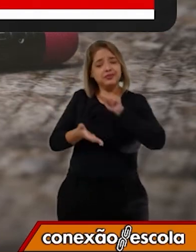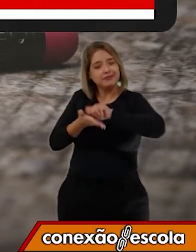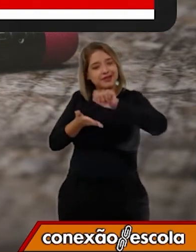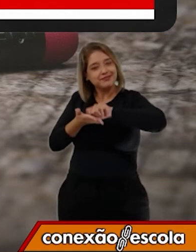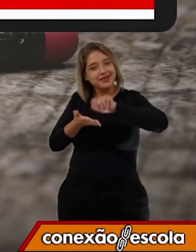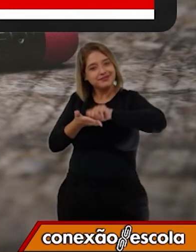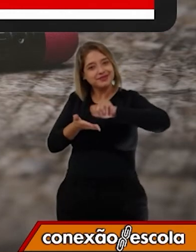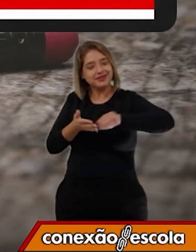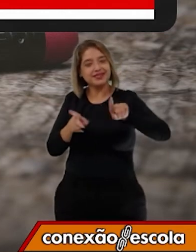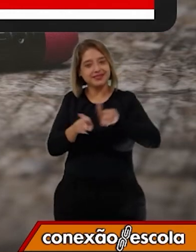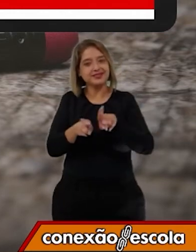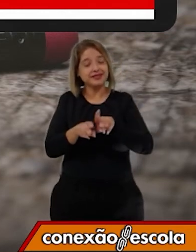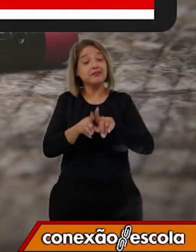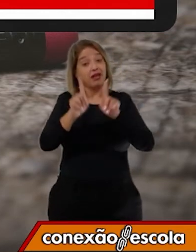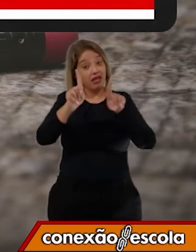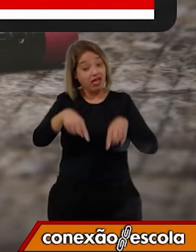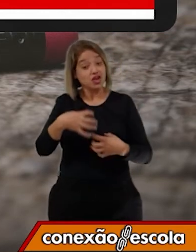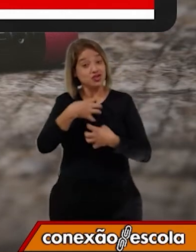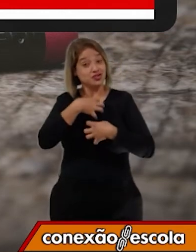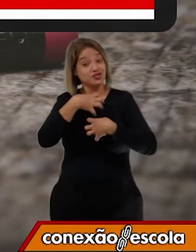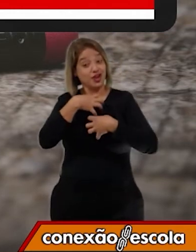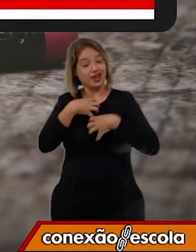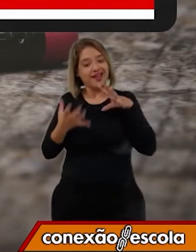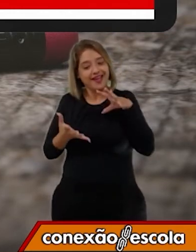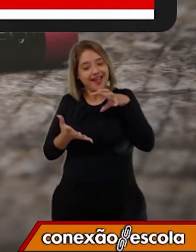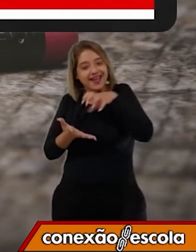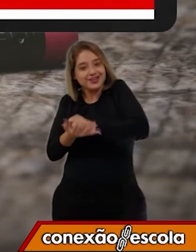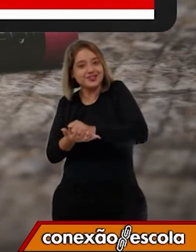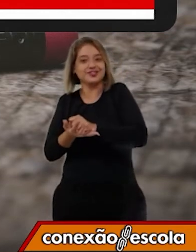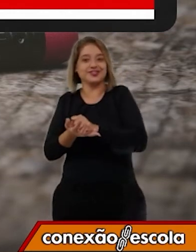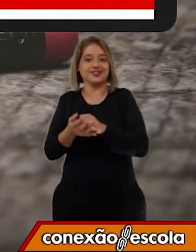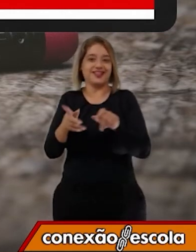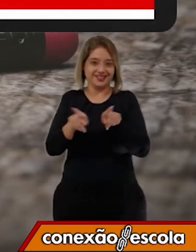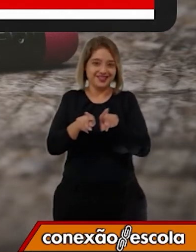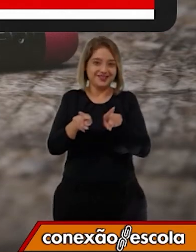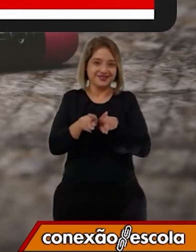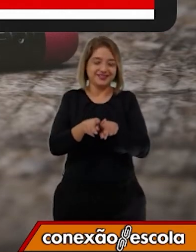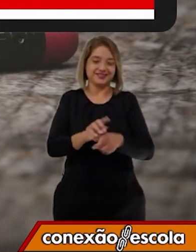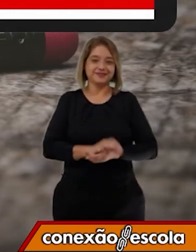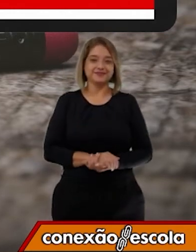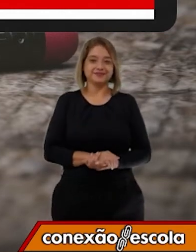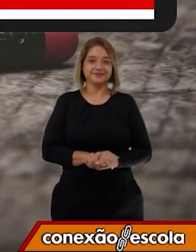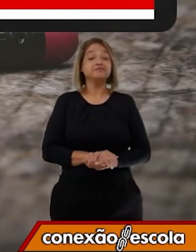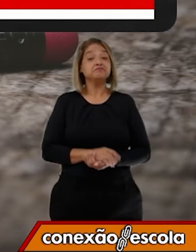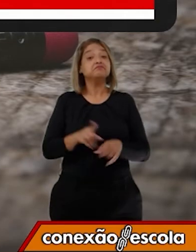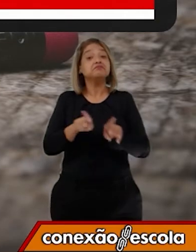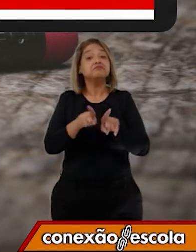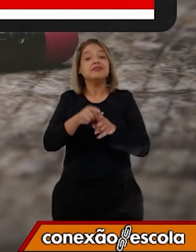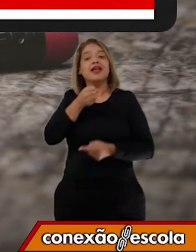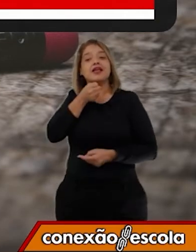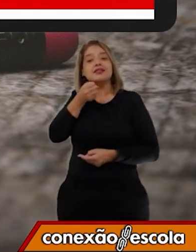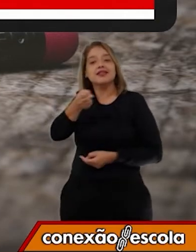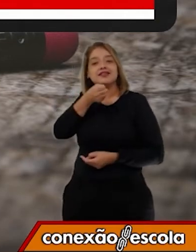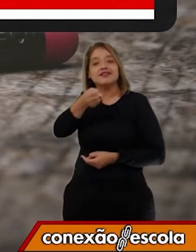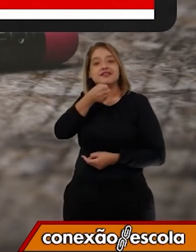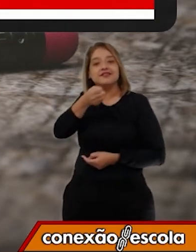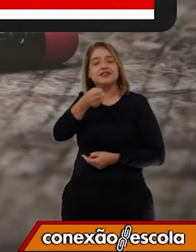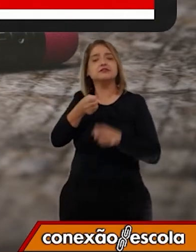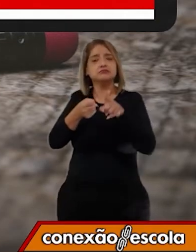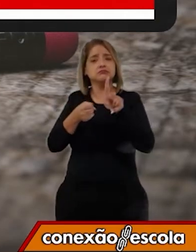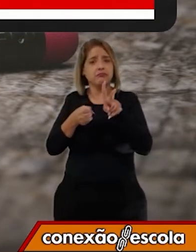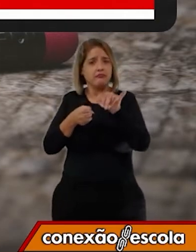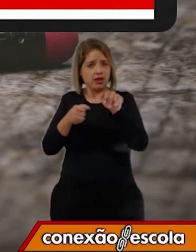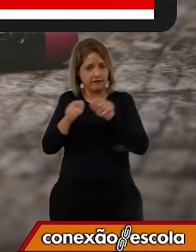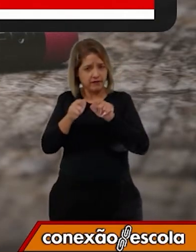seu diário. Então é uma forma de registro também. Tem a entrevista. Sempre que você faz uma